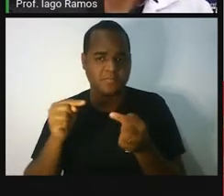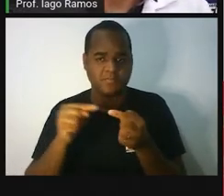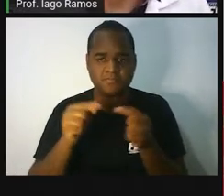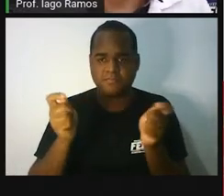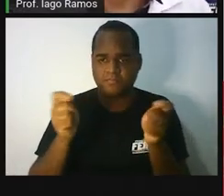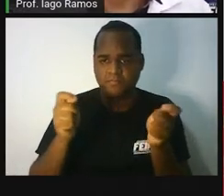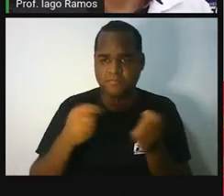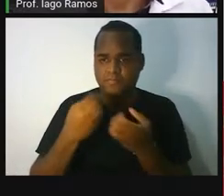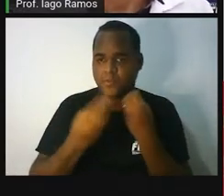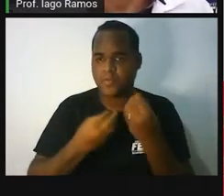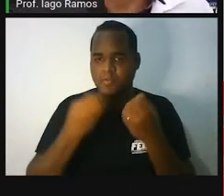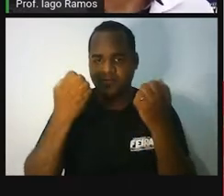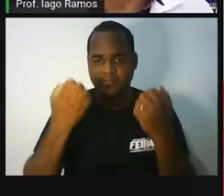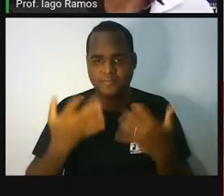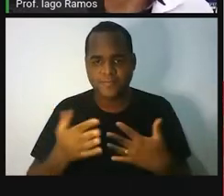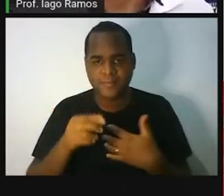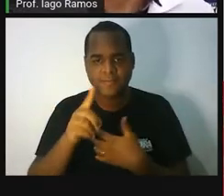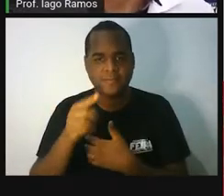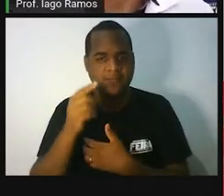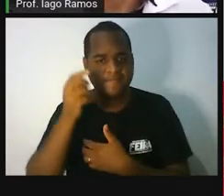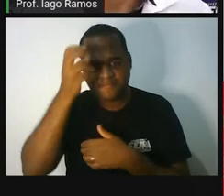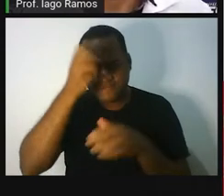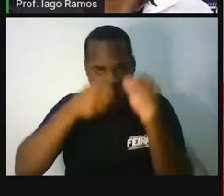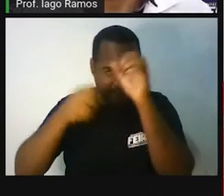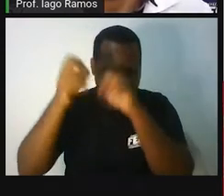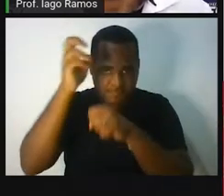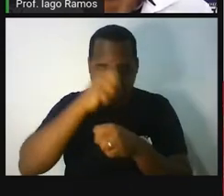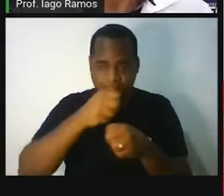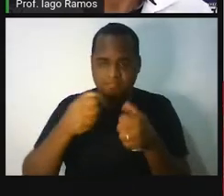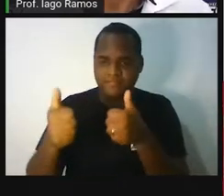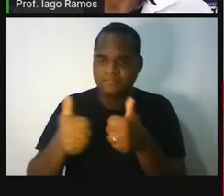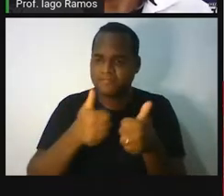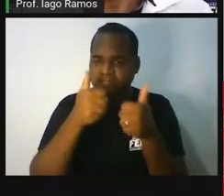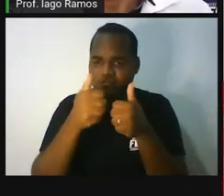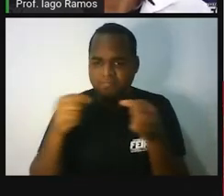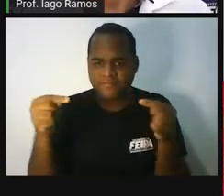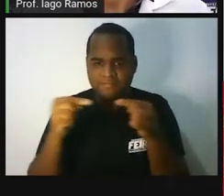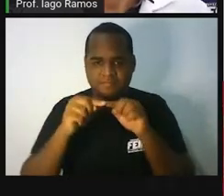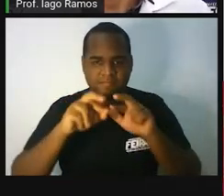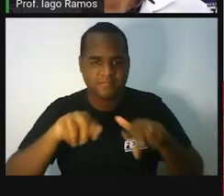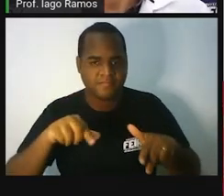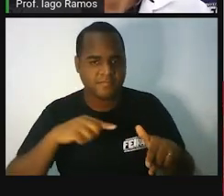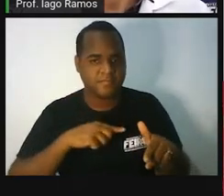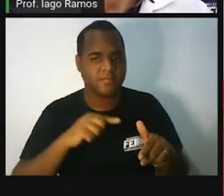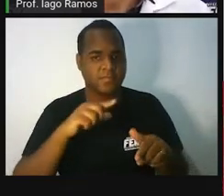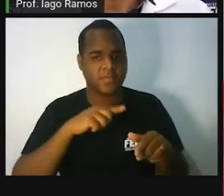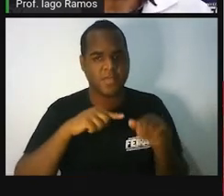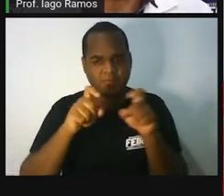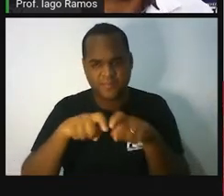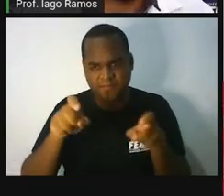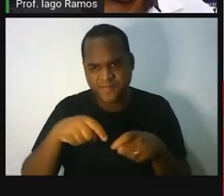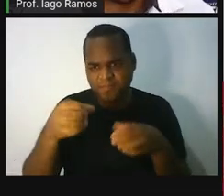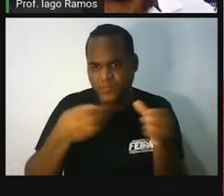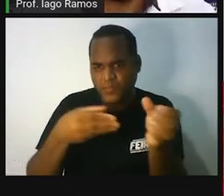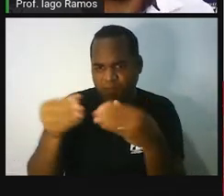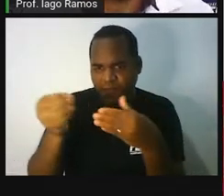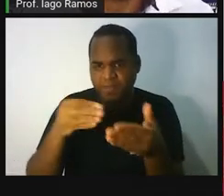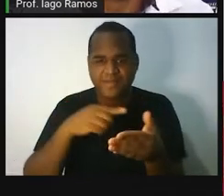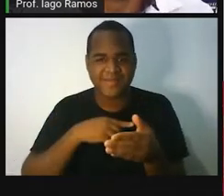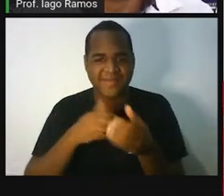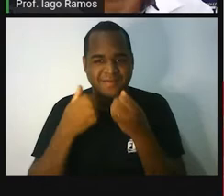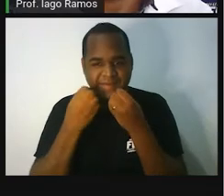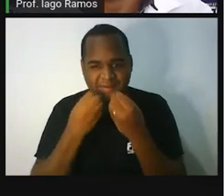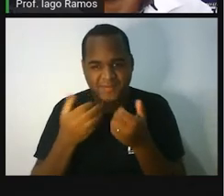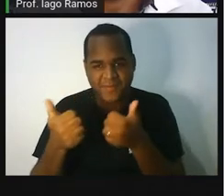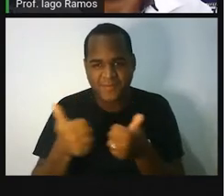maneira mais simples essa coisinha bem importante, que é a igualdade. Tá bom? O